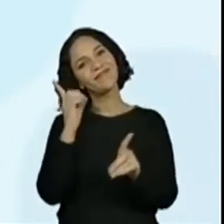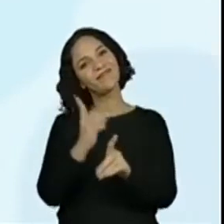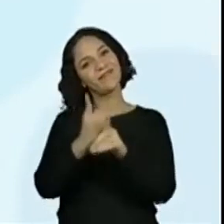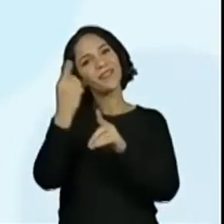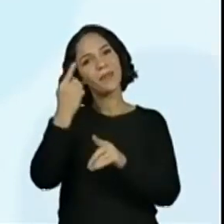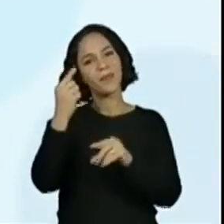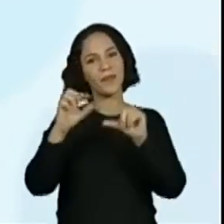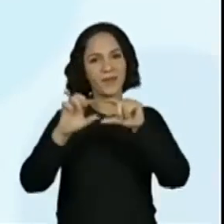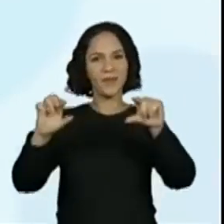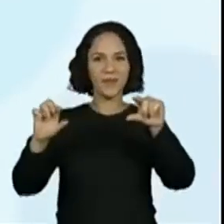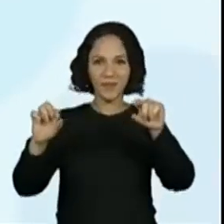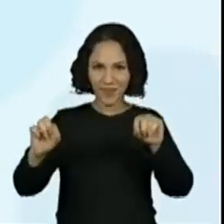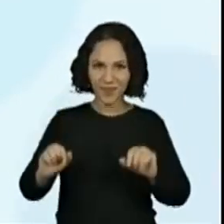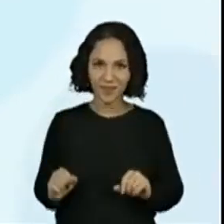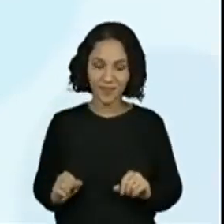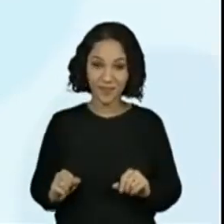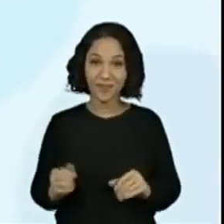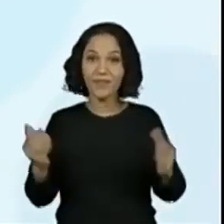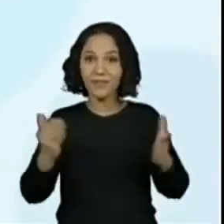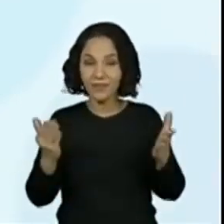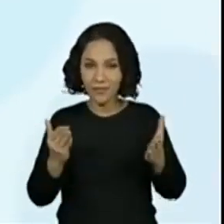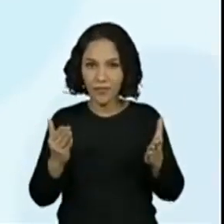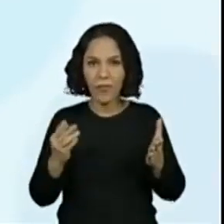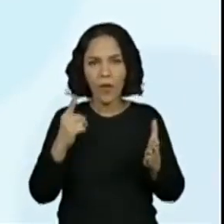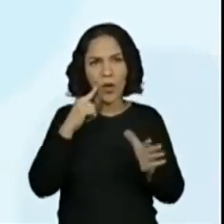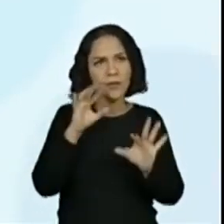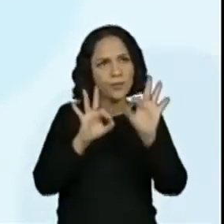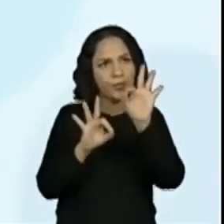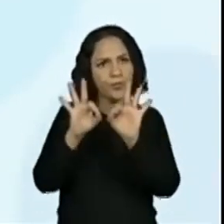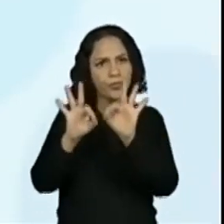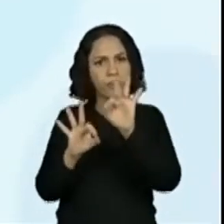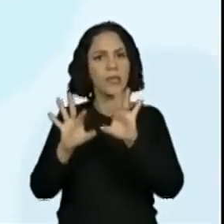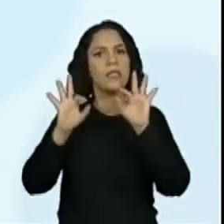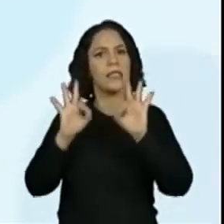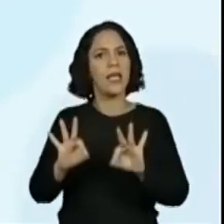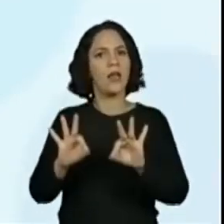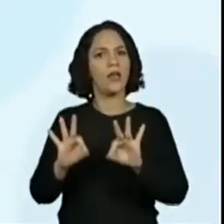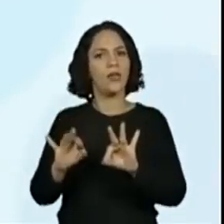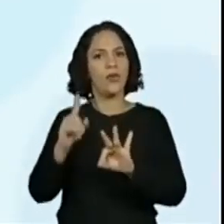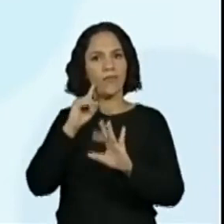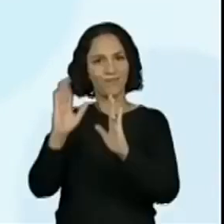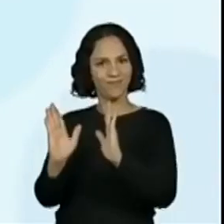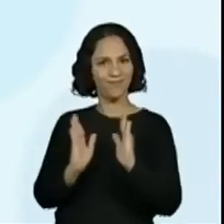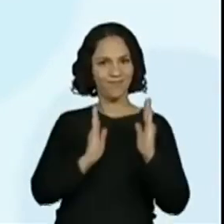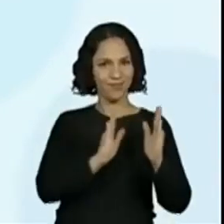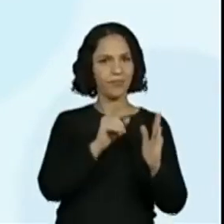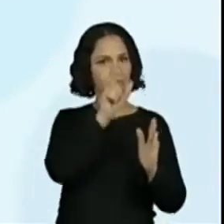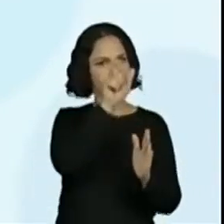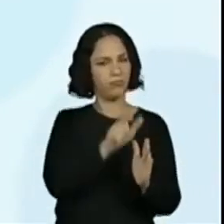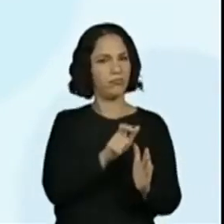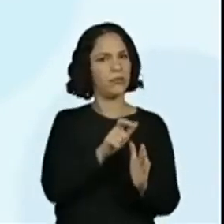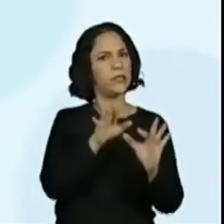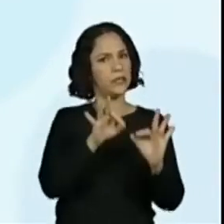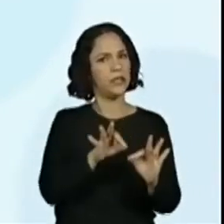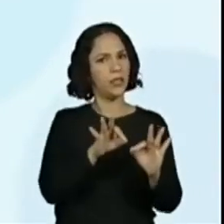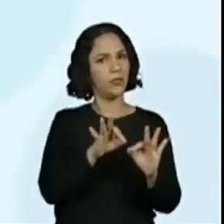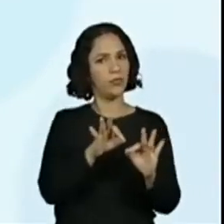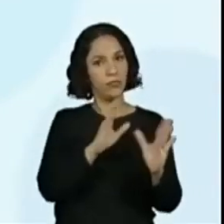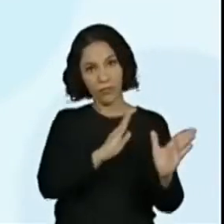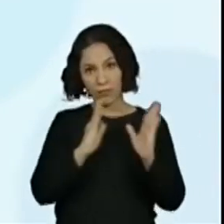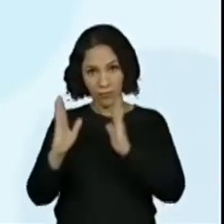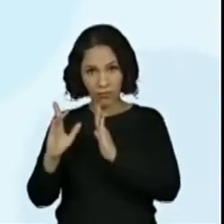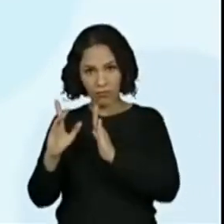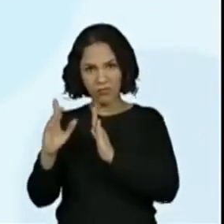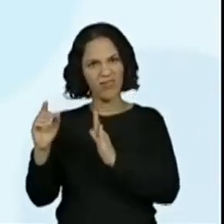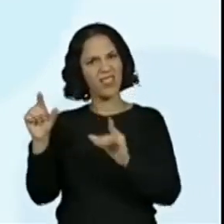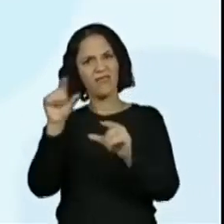primeiro palitinho. então vai começar a aparecer agora o verso na ordem, a quadrinha na ordem correta agora do outro lado. Sim, companheiro, me ajude. Agora,